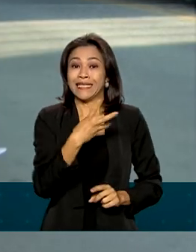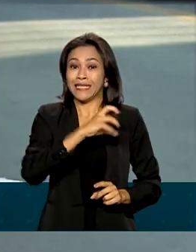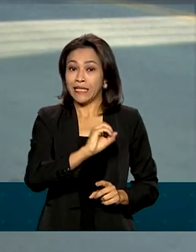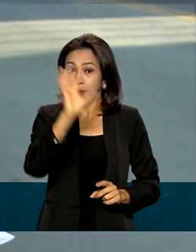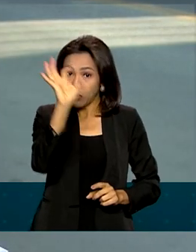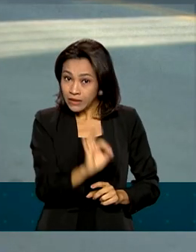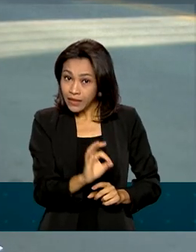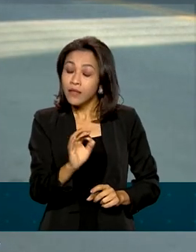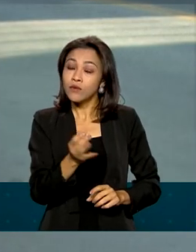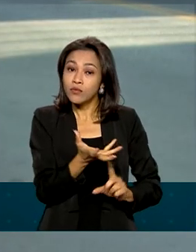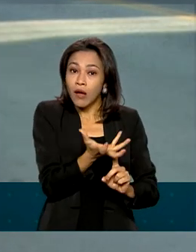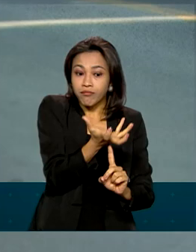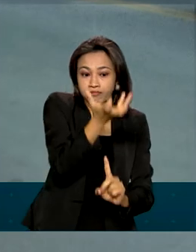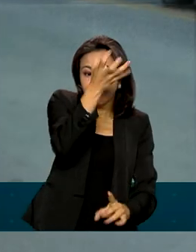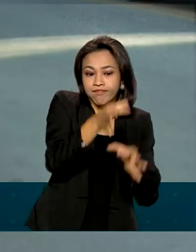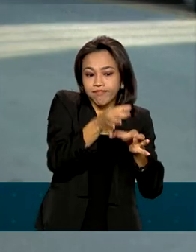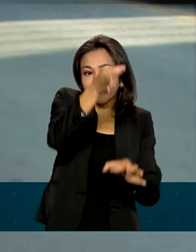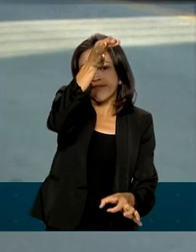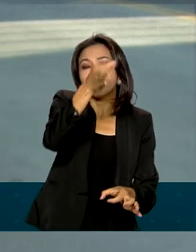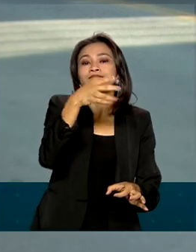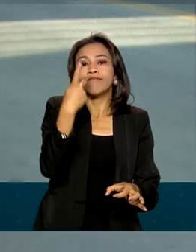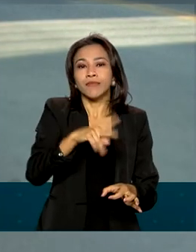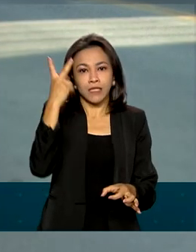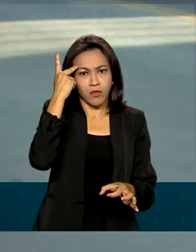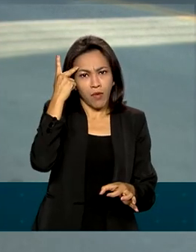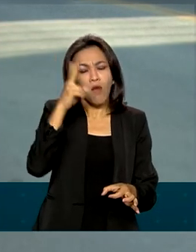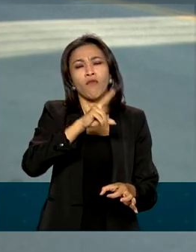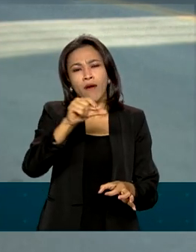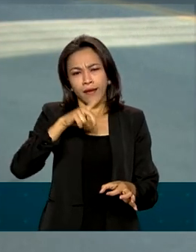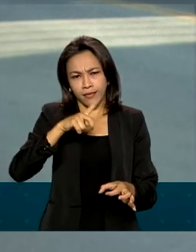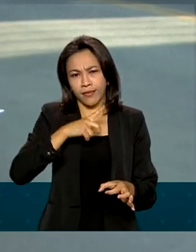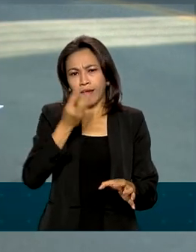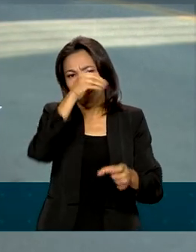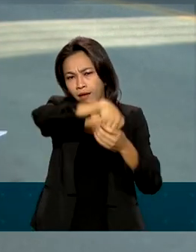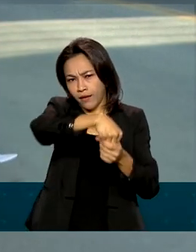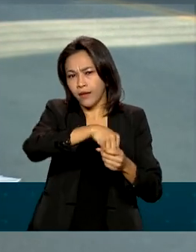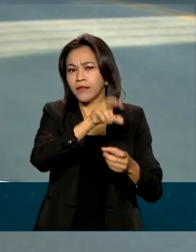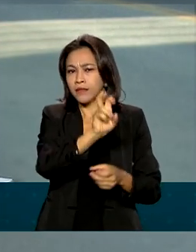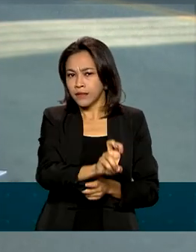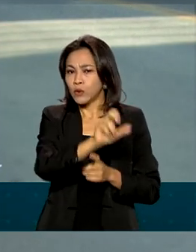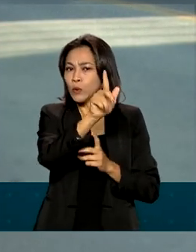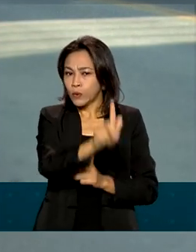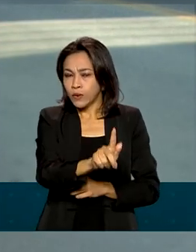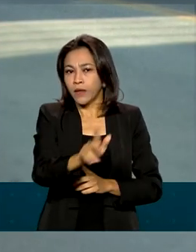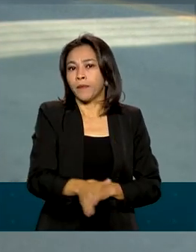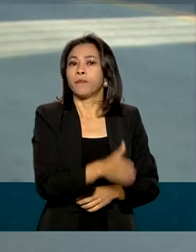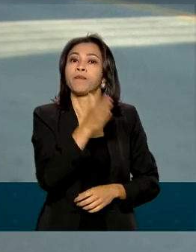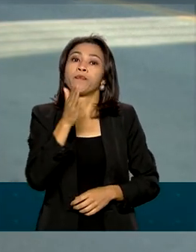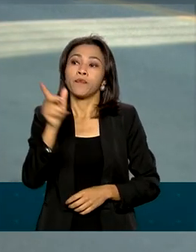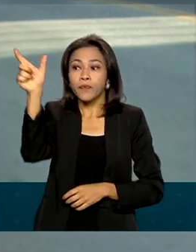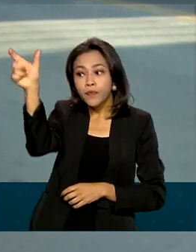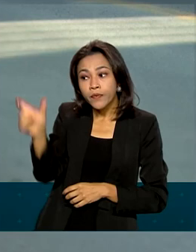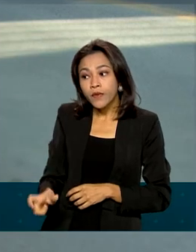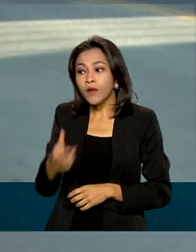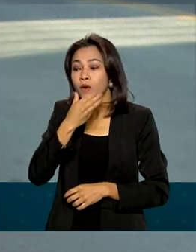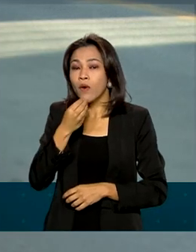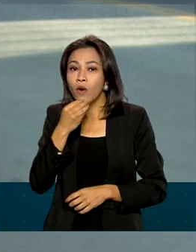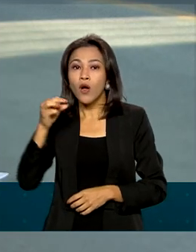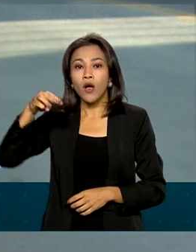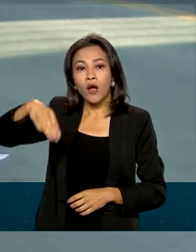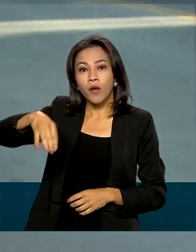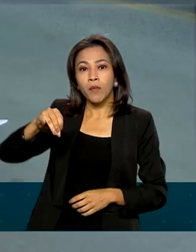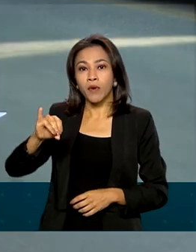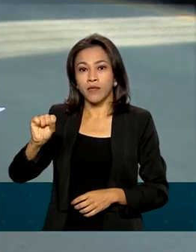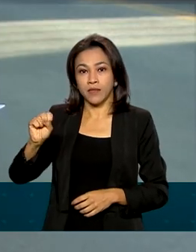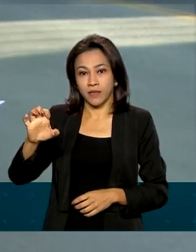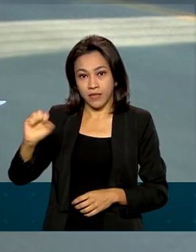antenas da capital paulista terão o sistema 5G instalado. O conselheiro da Anatel, Moisés Moreira, falou